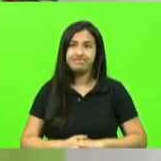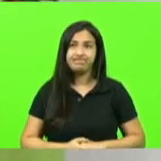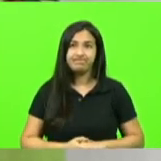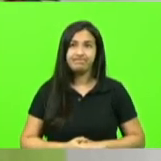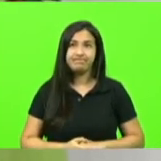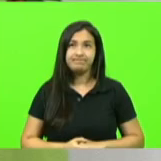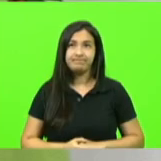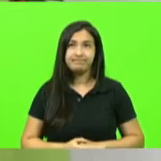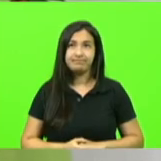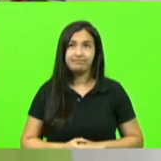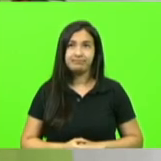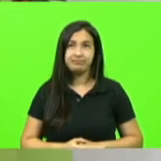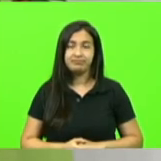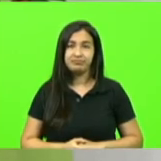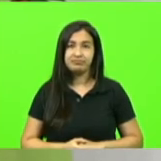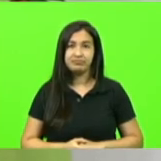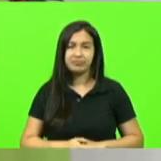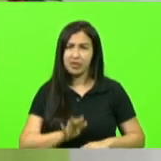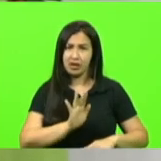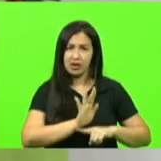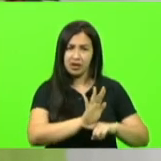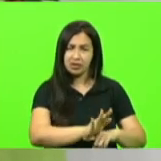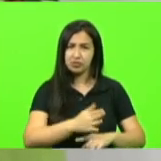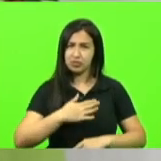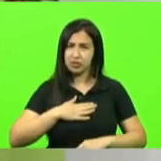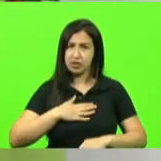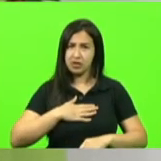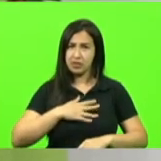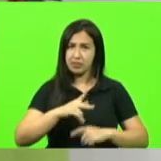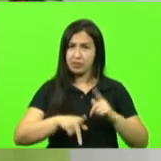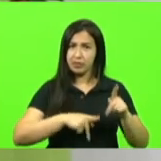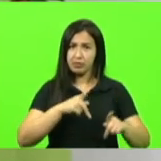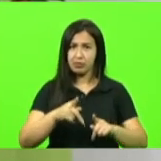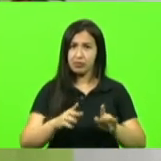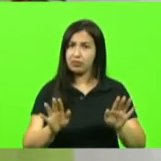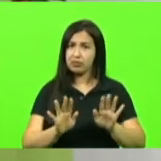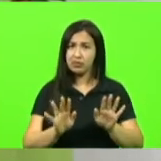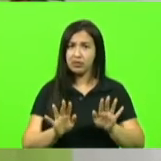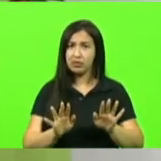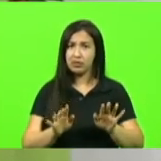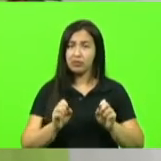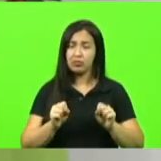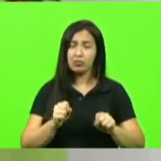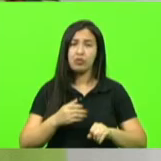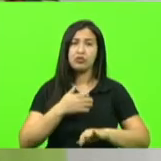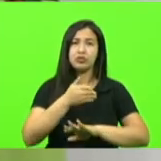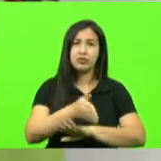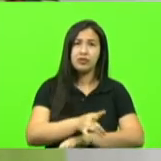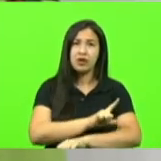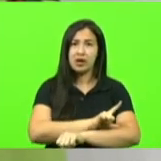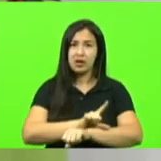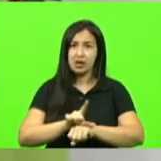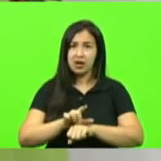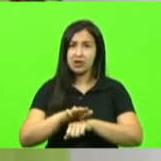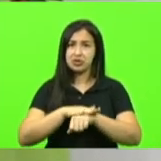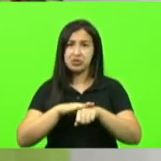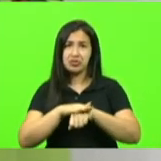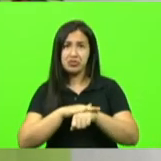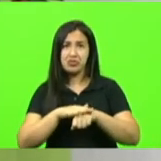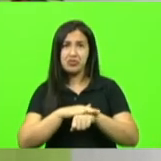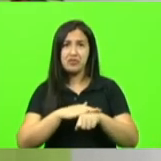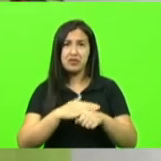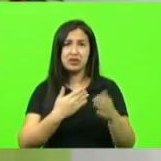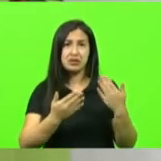nada para o meu povo não faça nada para o meu povo tu pode chegar em lajes não dar a palavra num ato